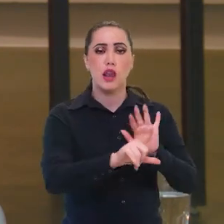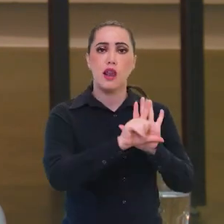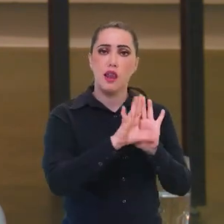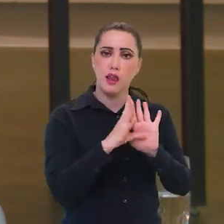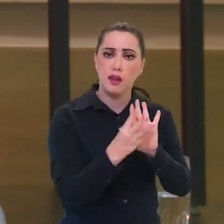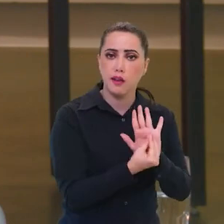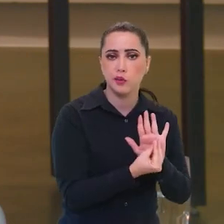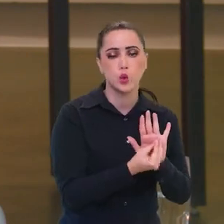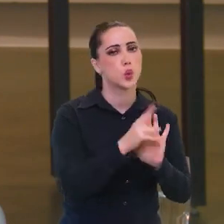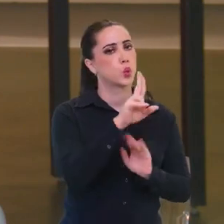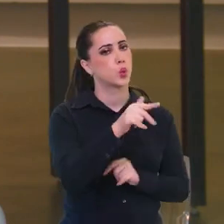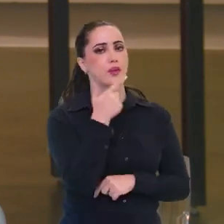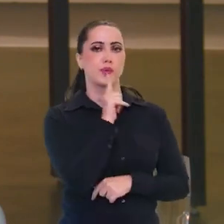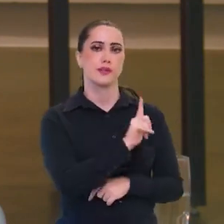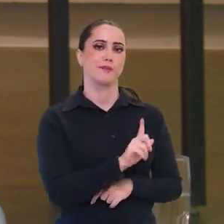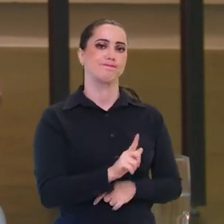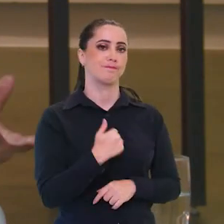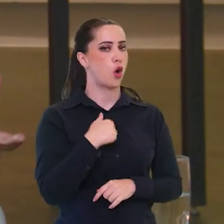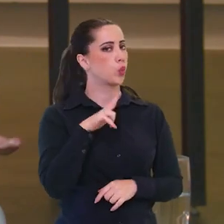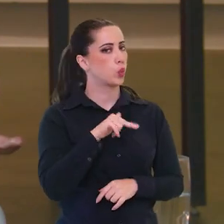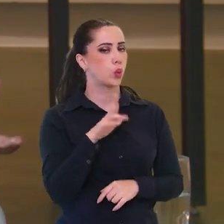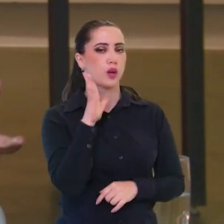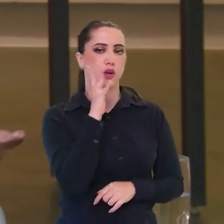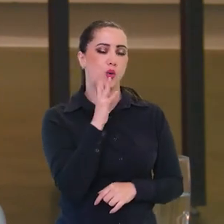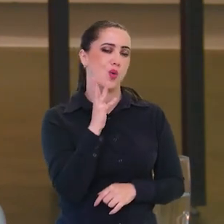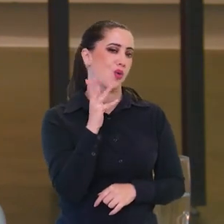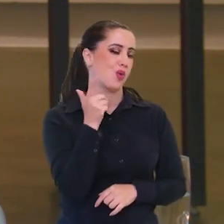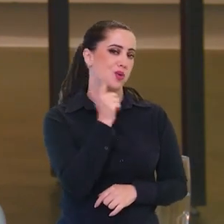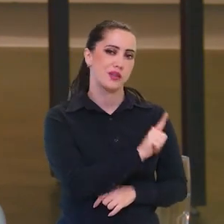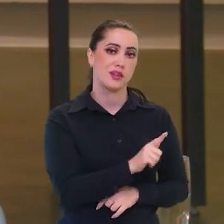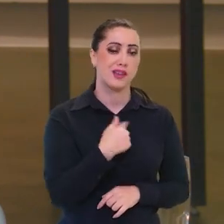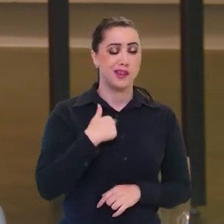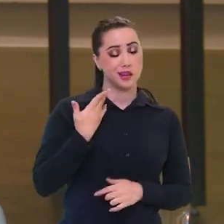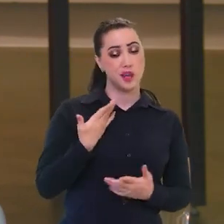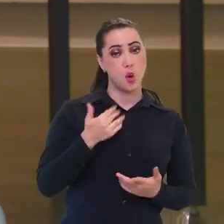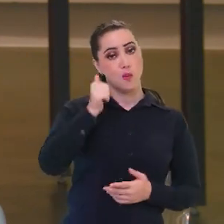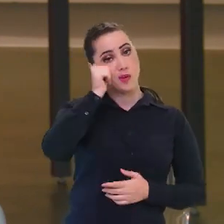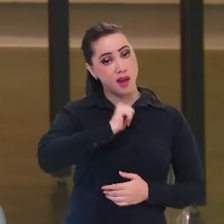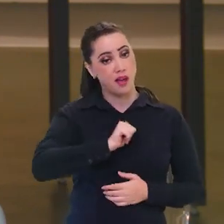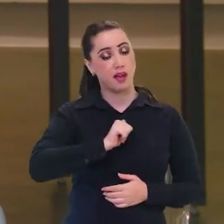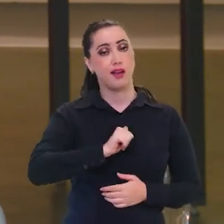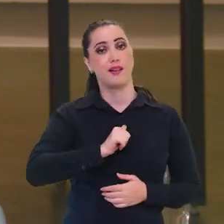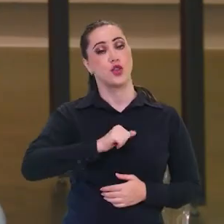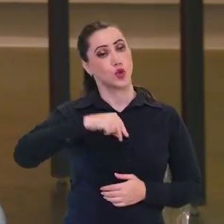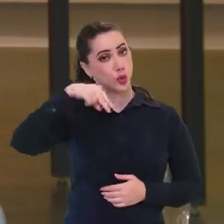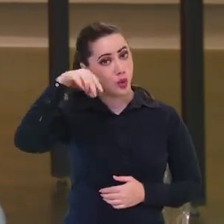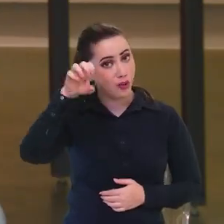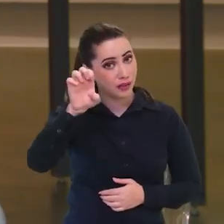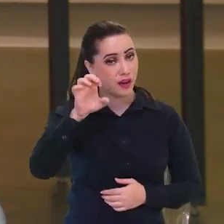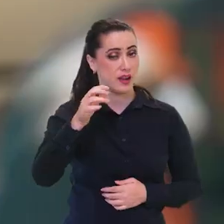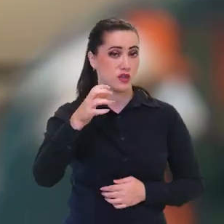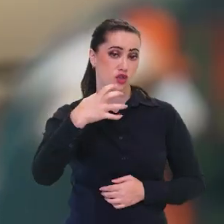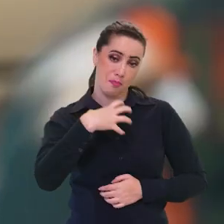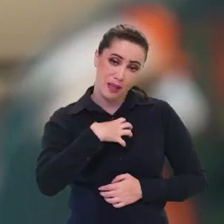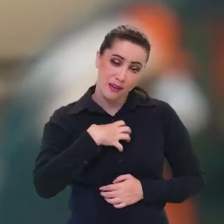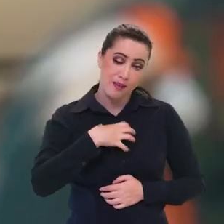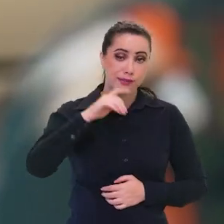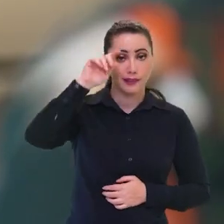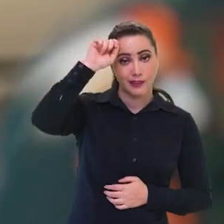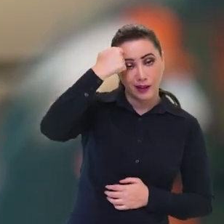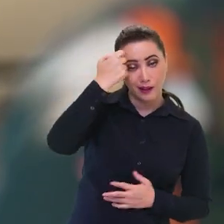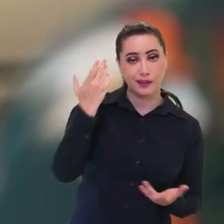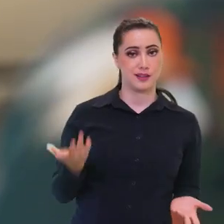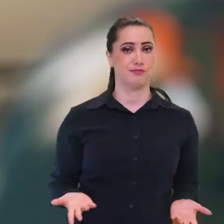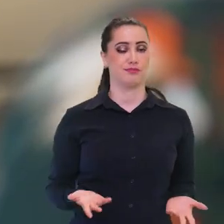tentei ser contemplada pela Lei Rouanet, nunca consegui. Eu sou nordestina, baiana, negra. Inclusive, estamos